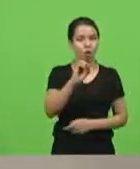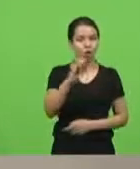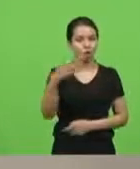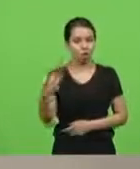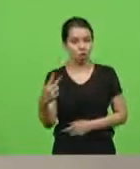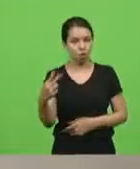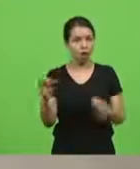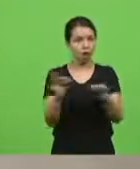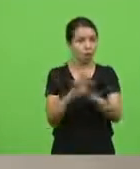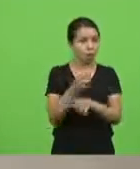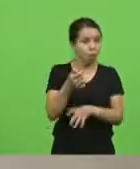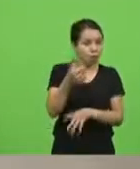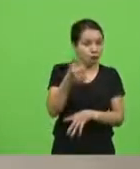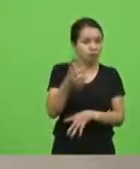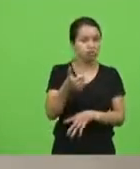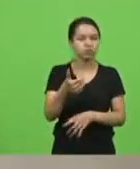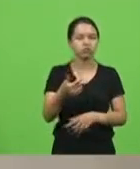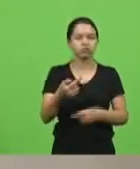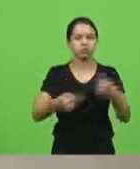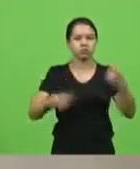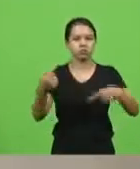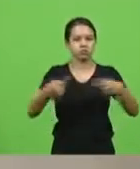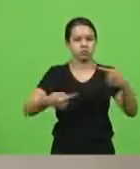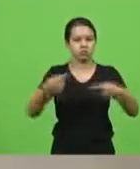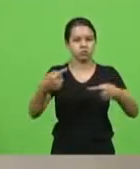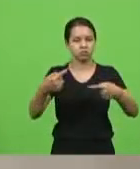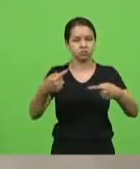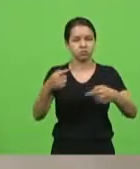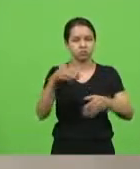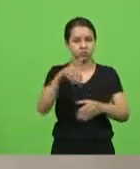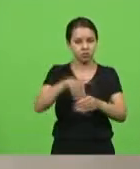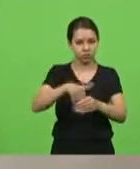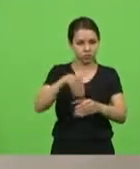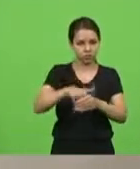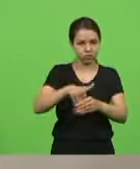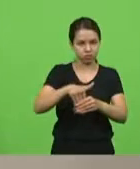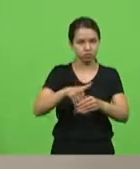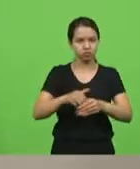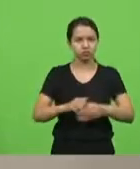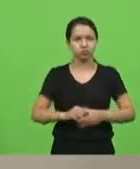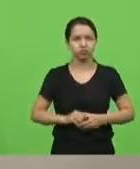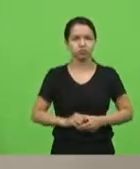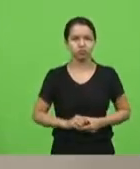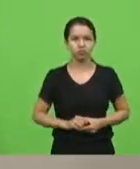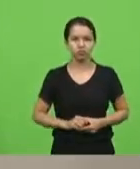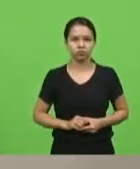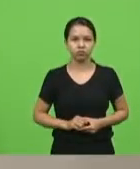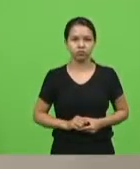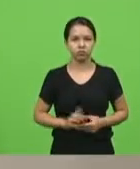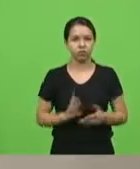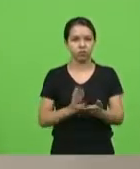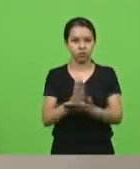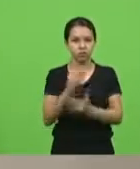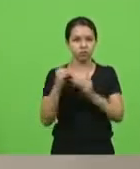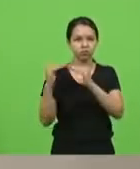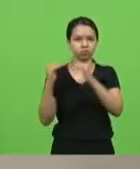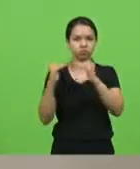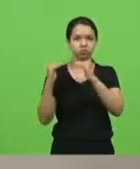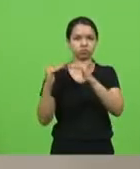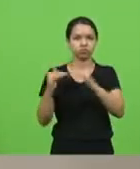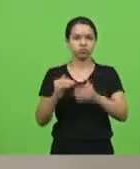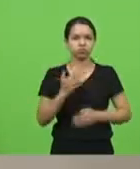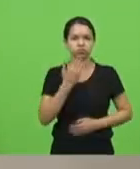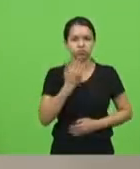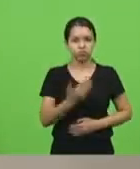acabar, em discussão, não havendo quem queira discutir, em votação, deputados que aprovam permanência como se encontra, aprovado por unanimidade.